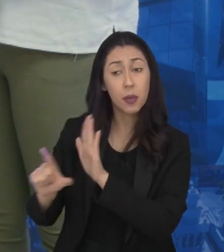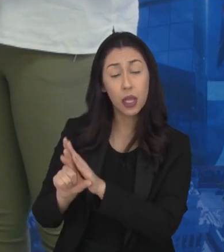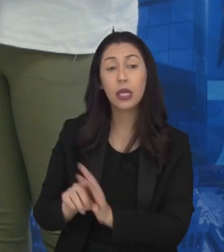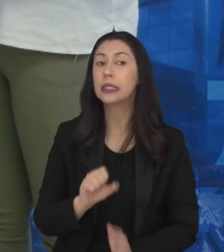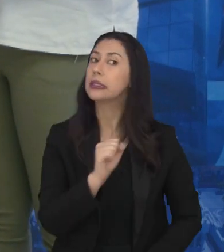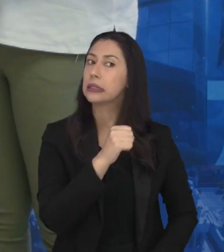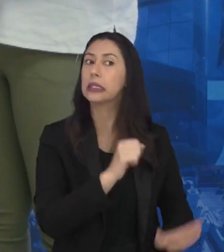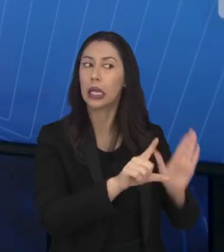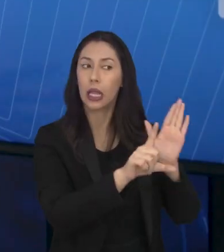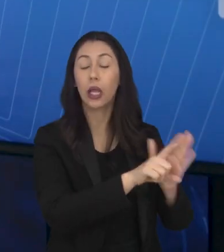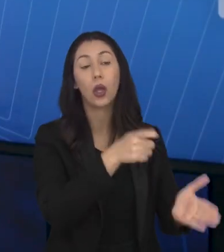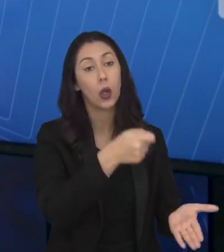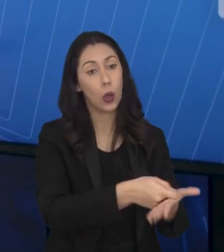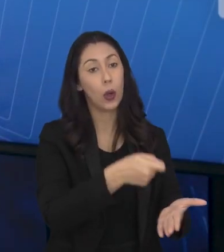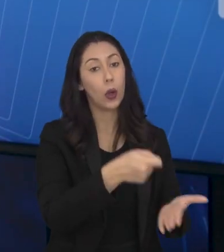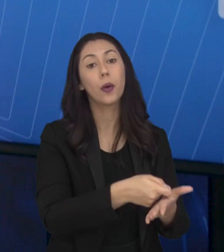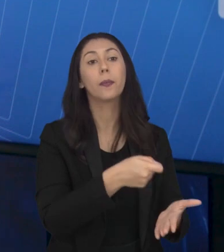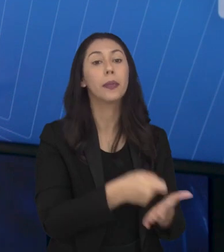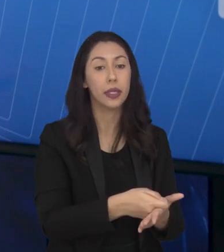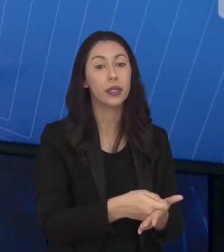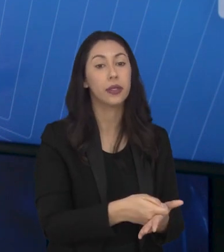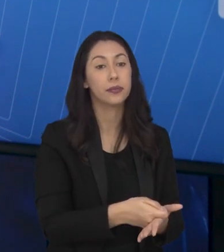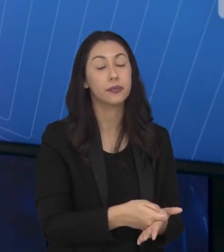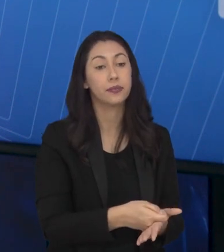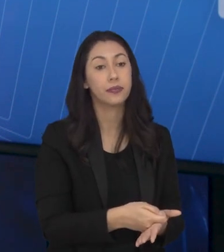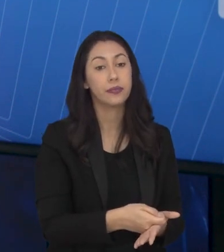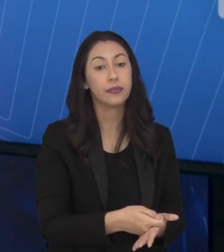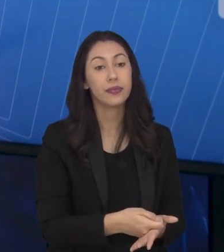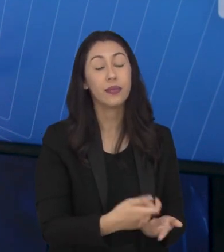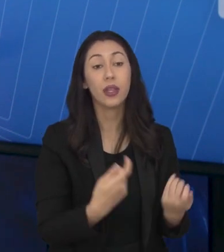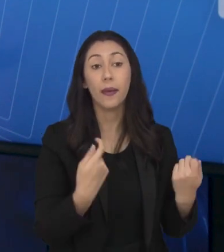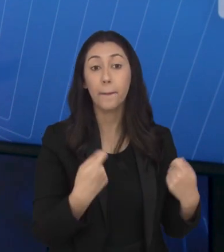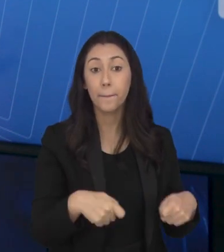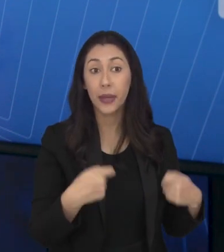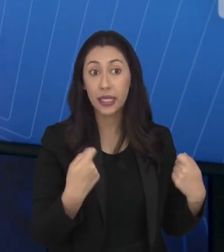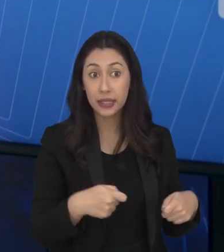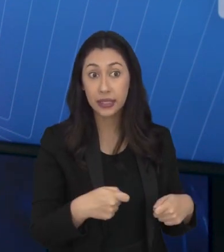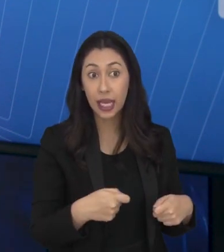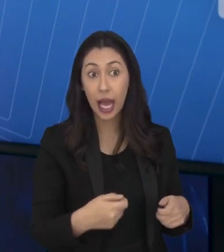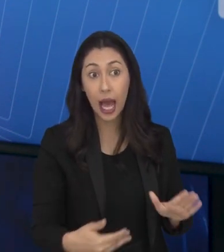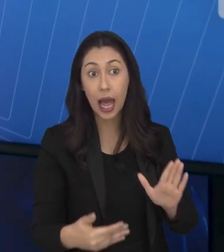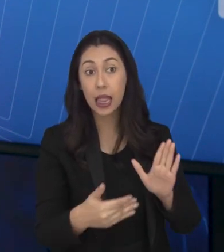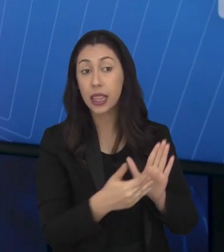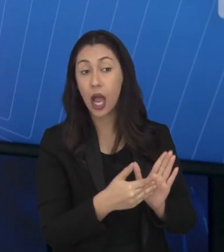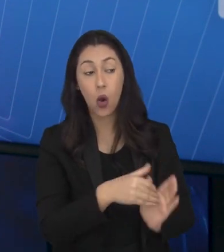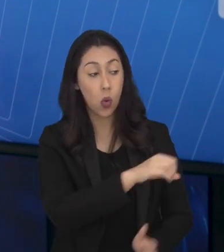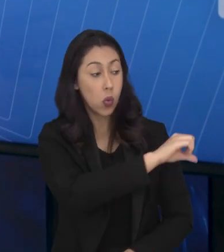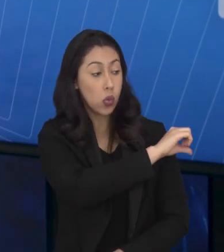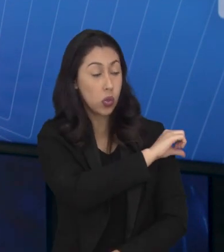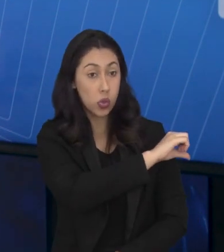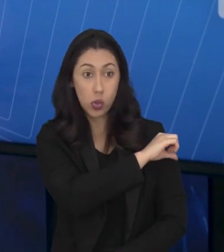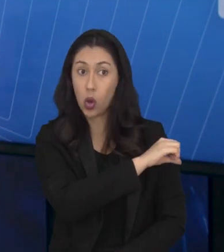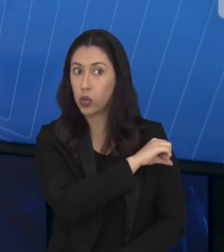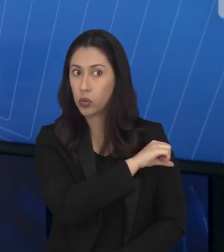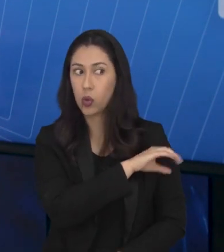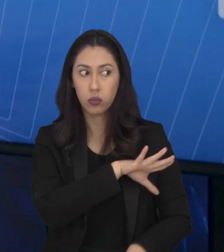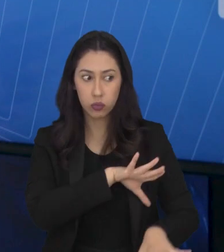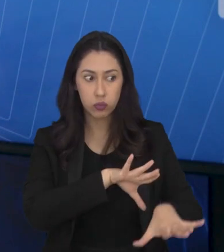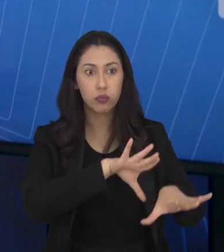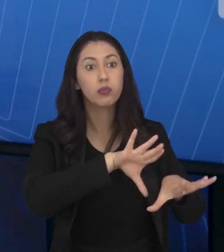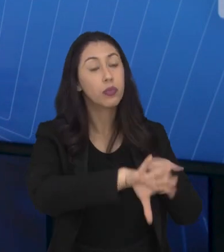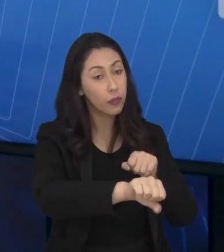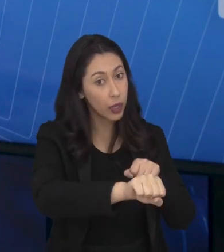Sim. O objetivo, enquanto país, é que se complete a educação básica, que é o ensino